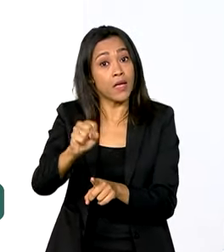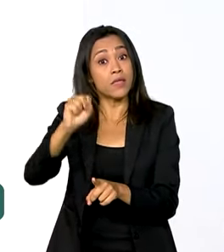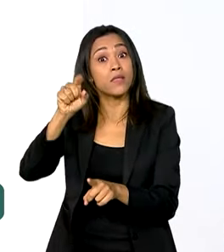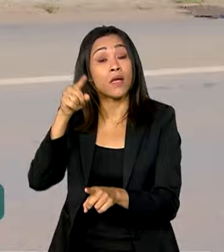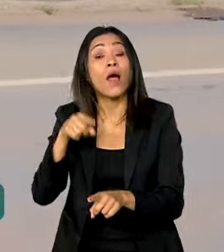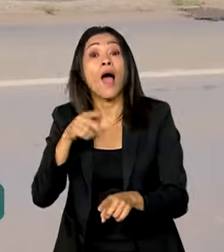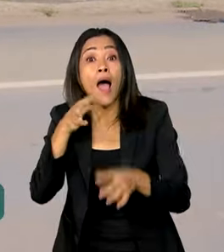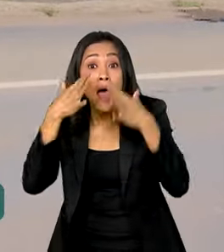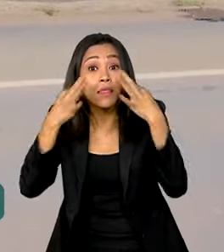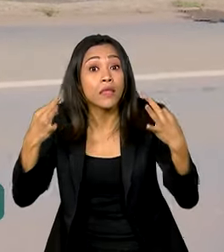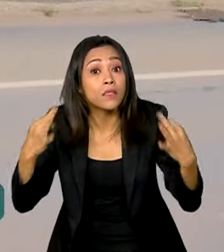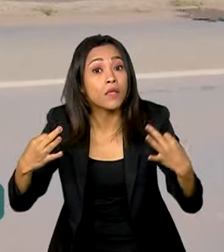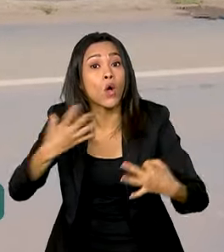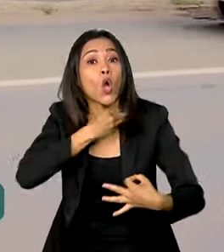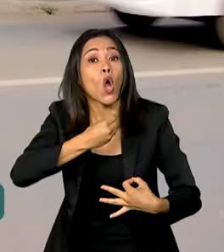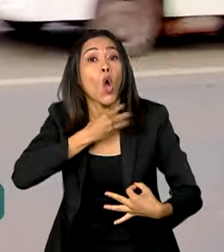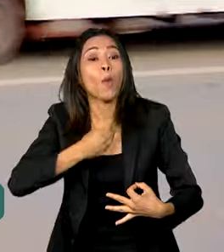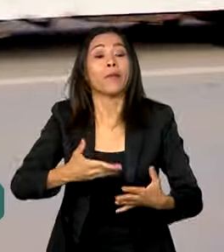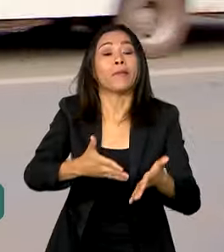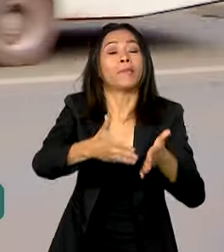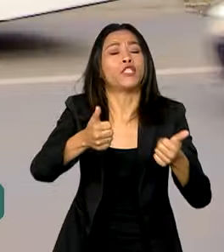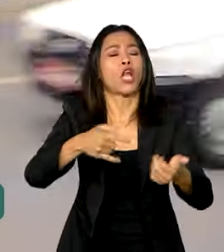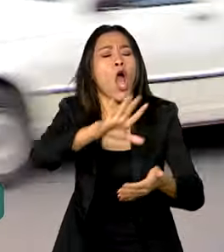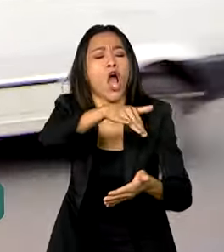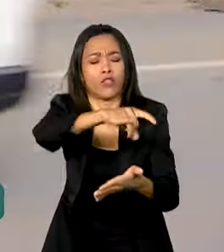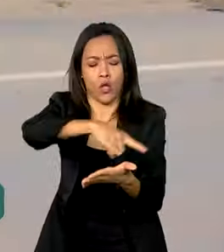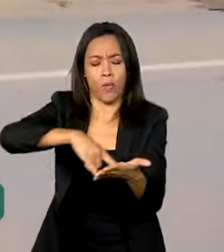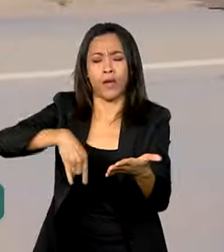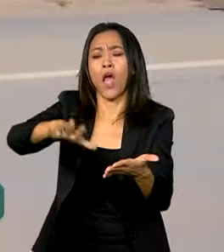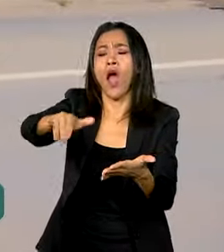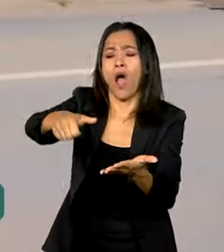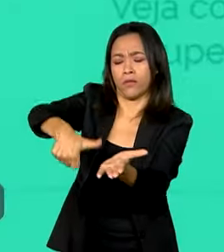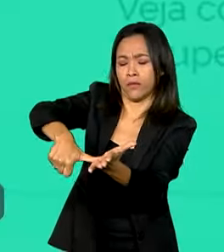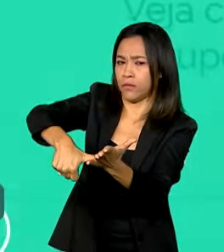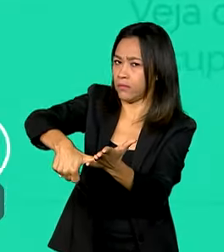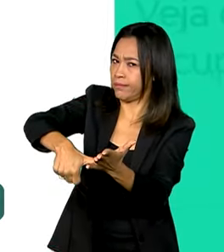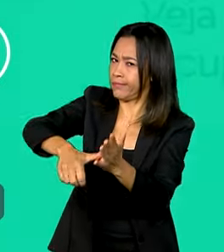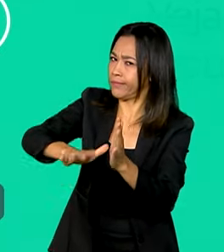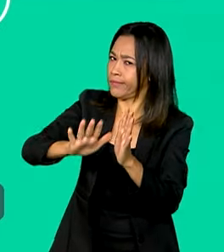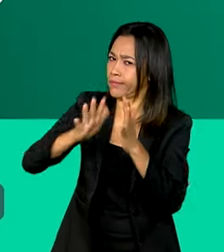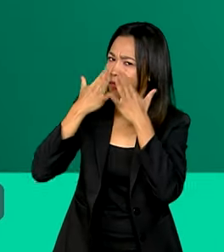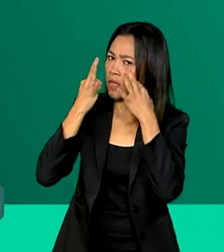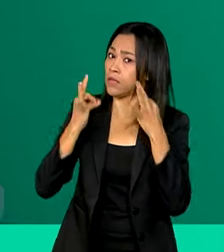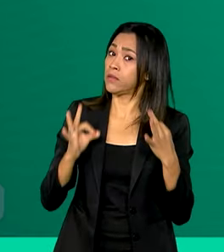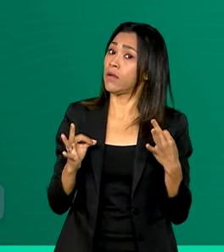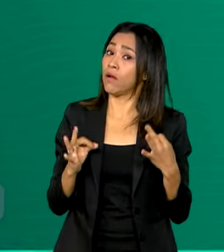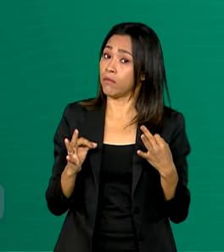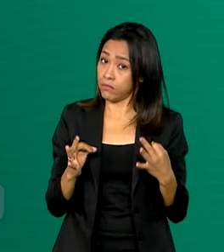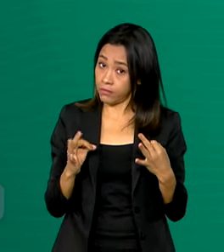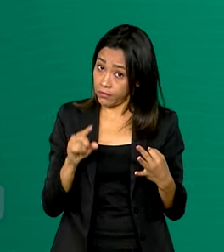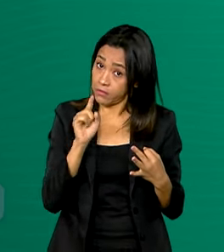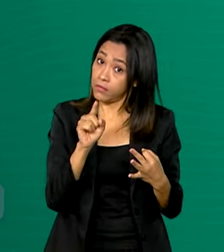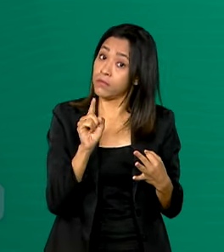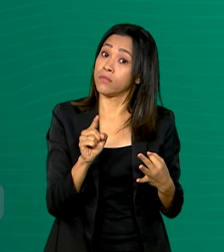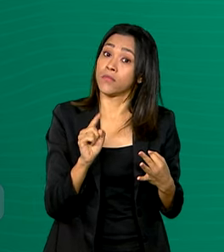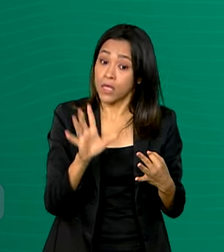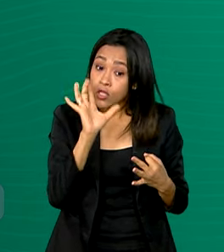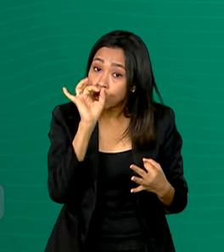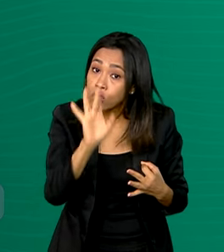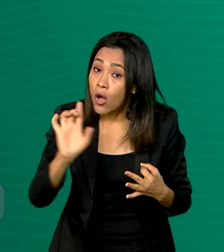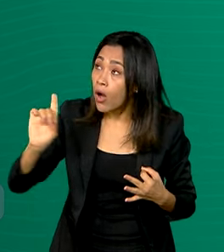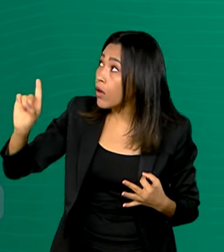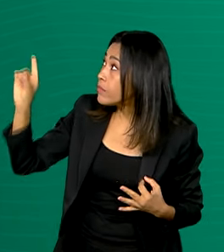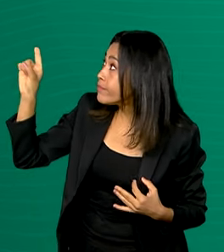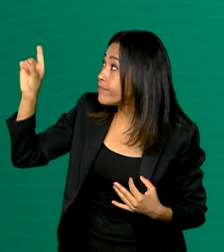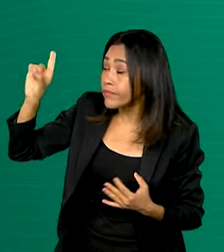beneficiários pedindo documentos ou biometria. Fique atento. Qualquer atualização deve ser feita apenas